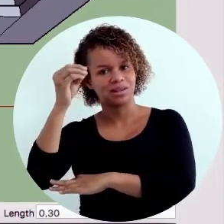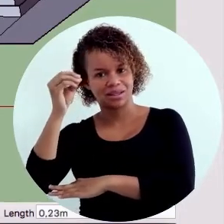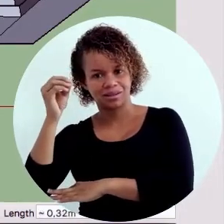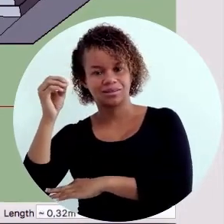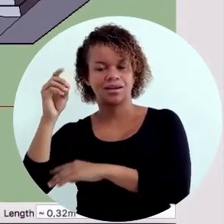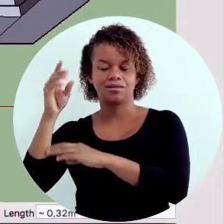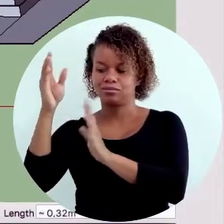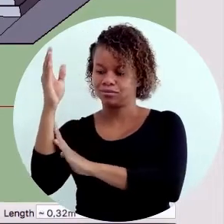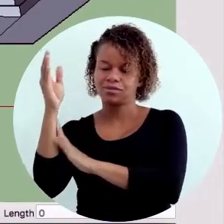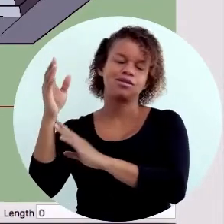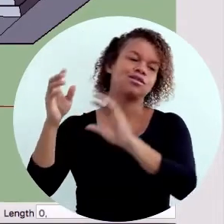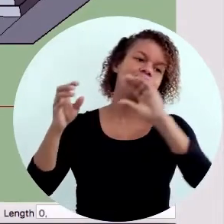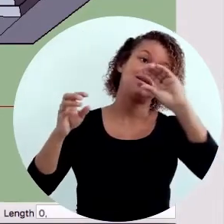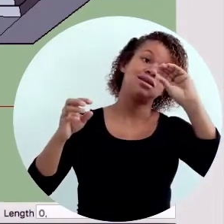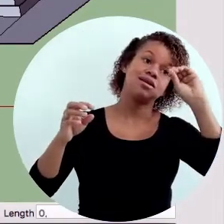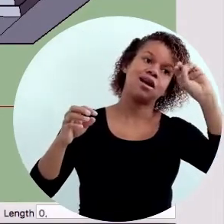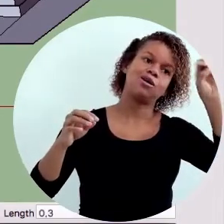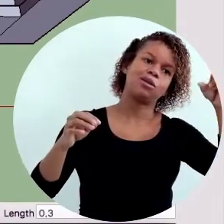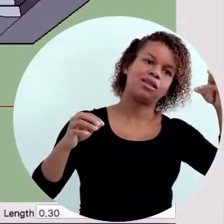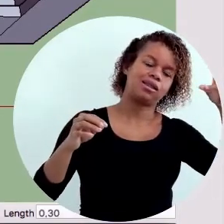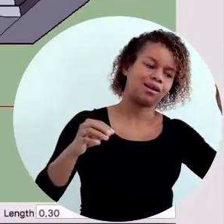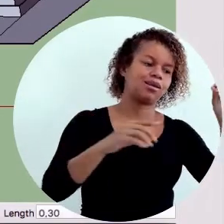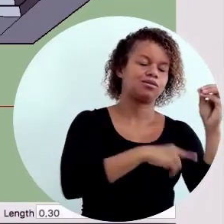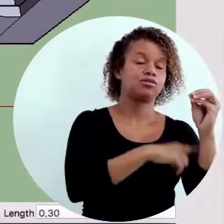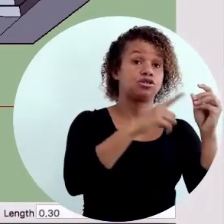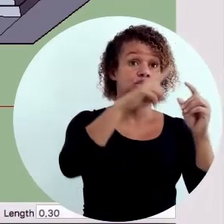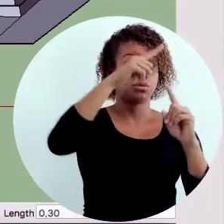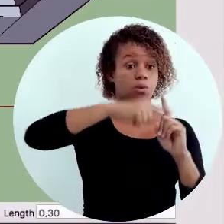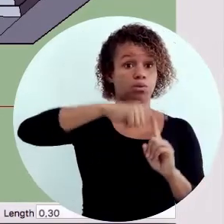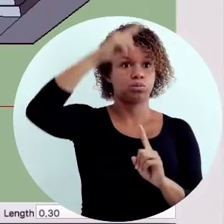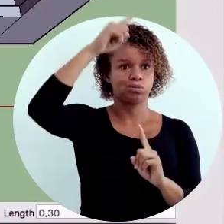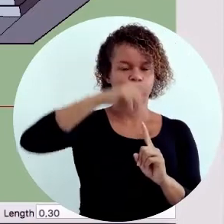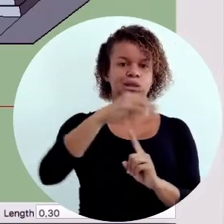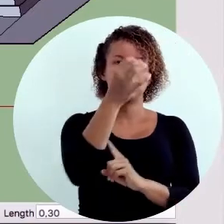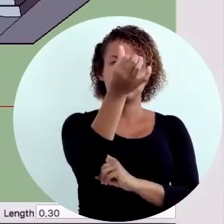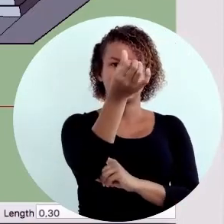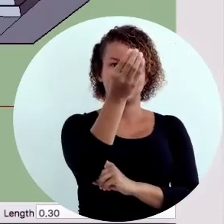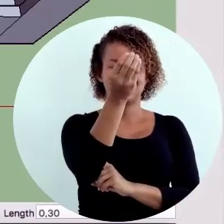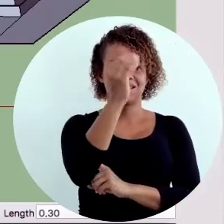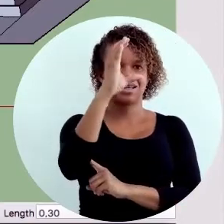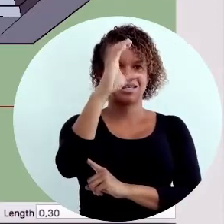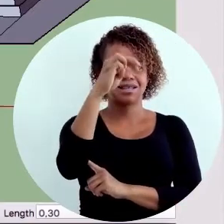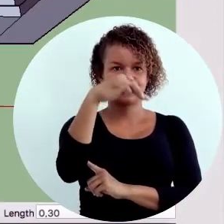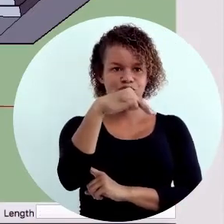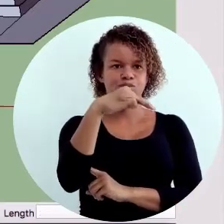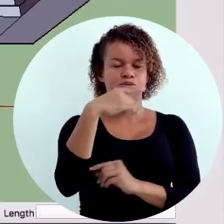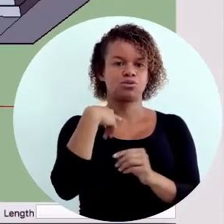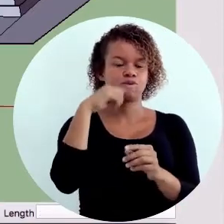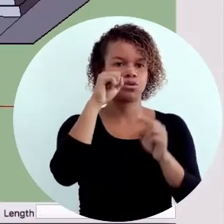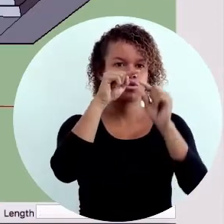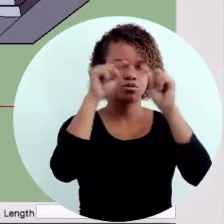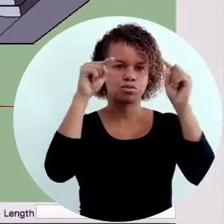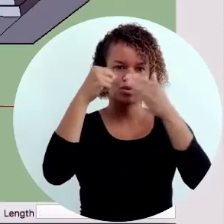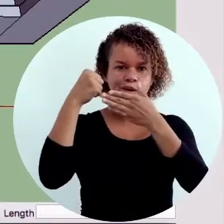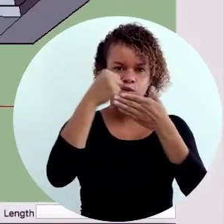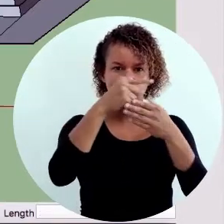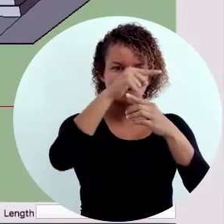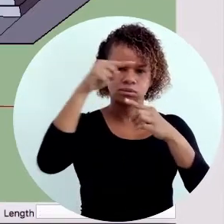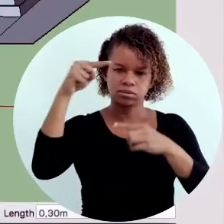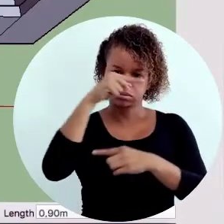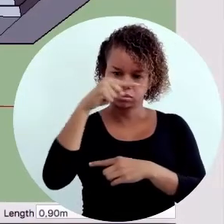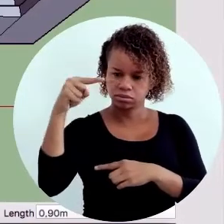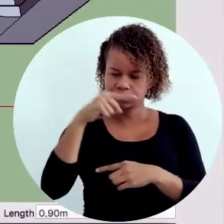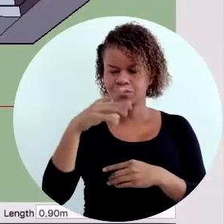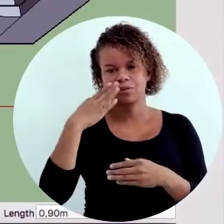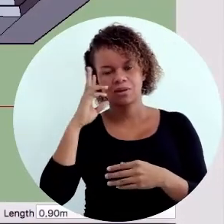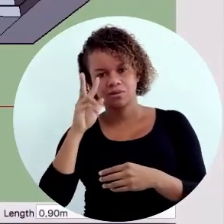direito e 0,30 para o lado esquerdo. O total da largura é de 60 centímetros. E com esses pontos,